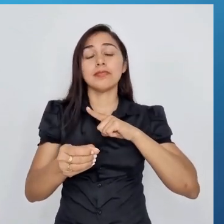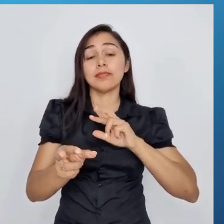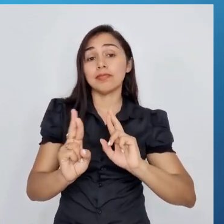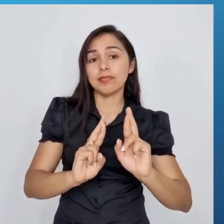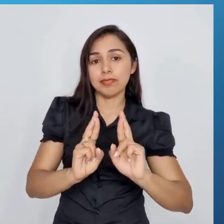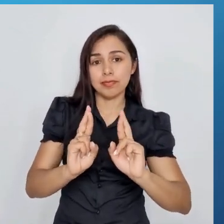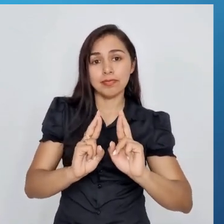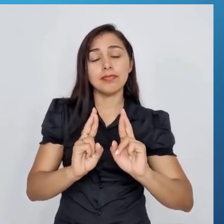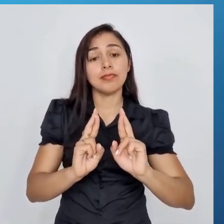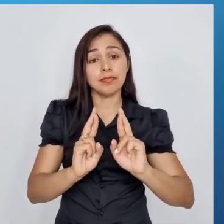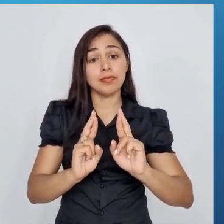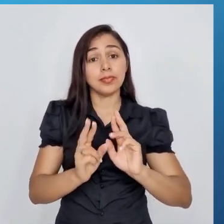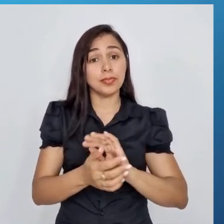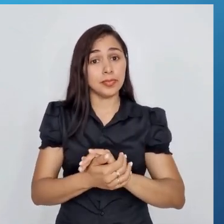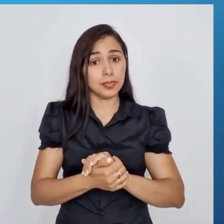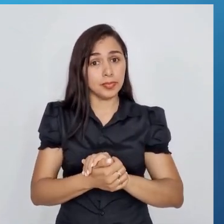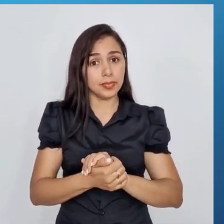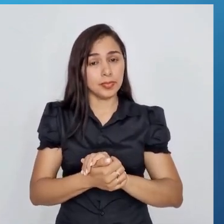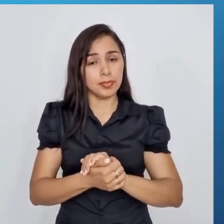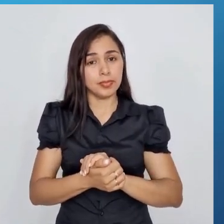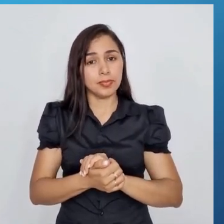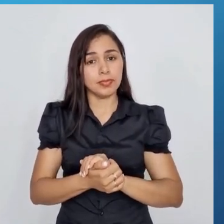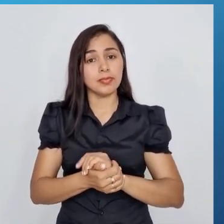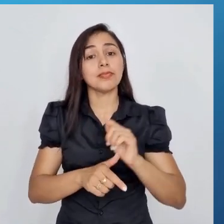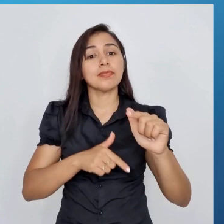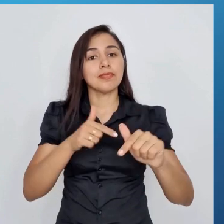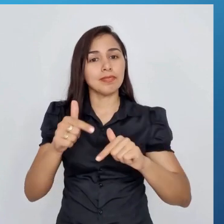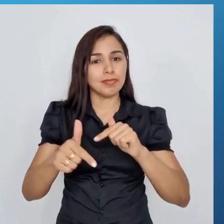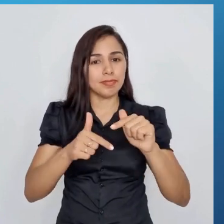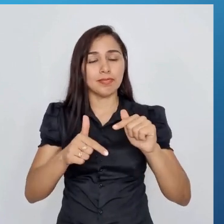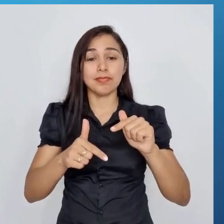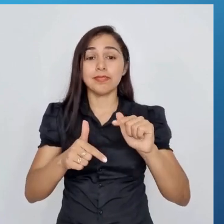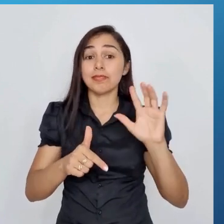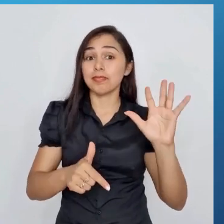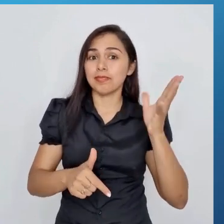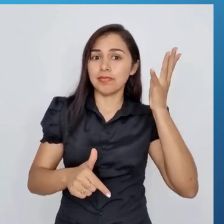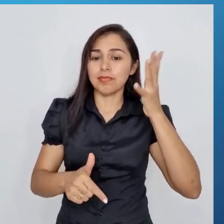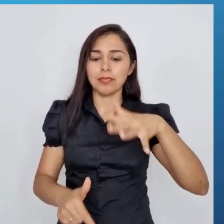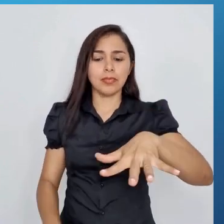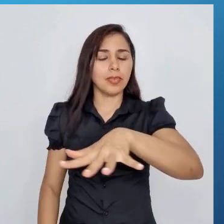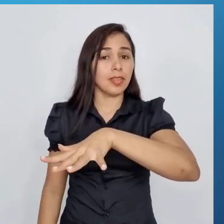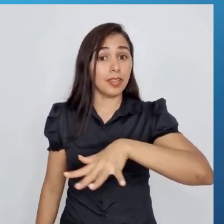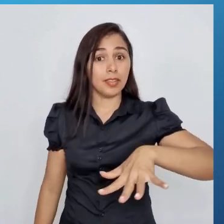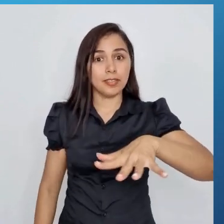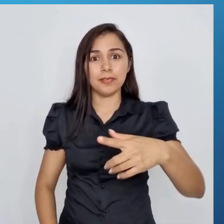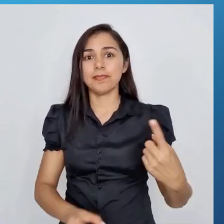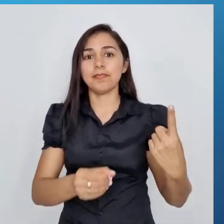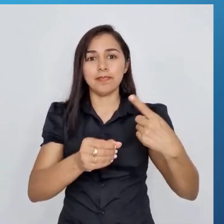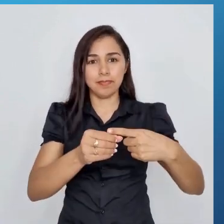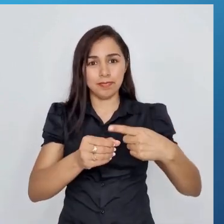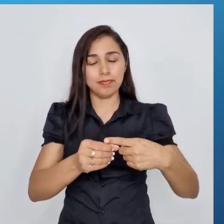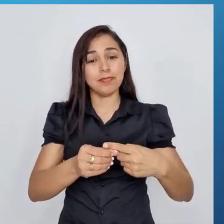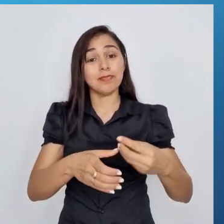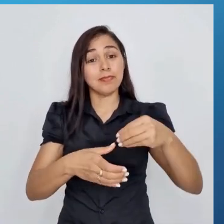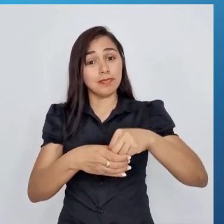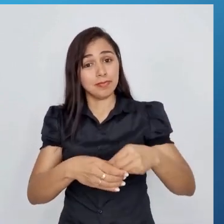diretamente às ações que acontecem na área urbana do município.